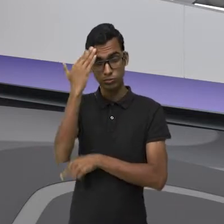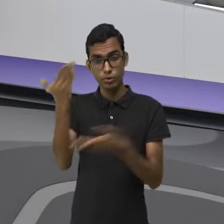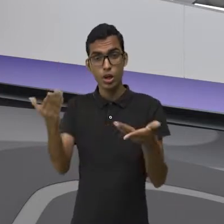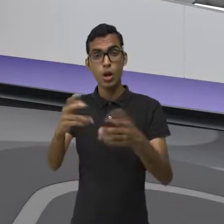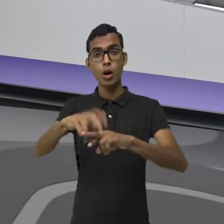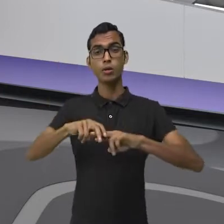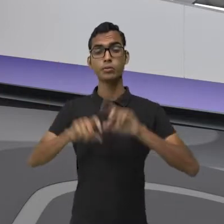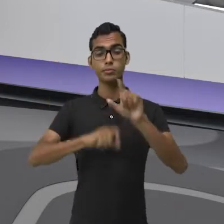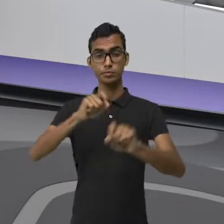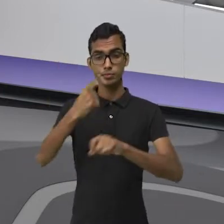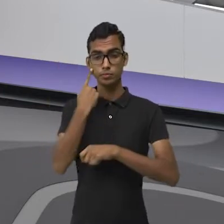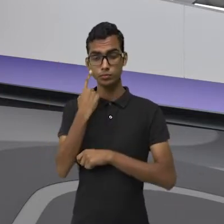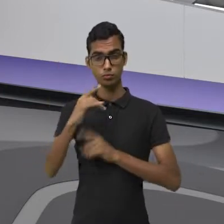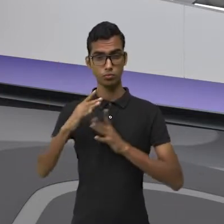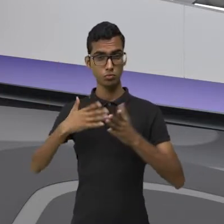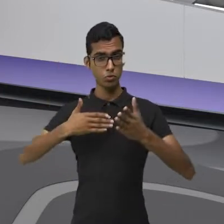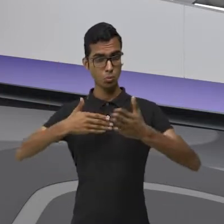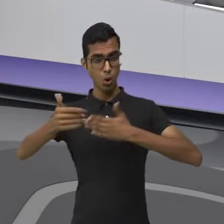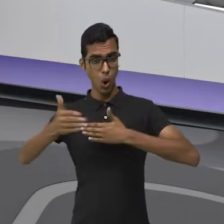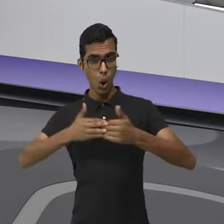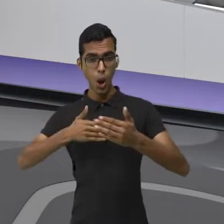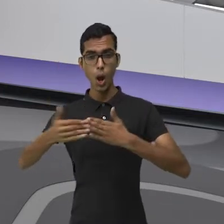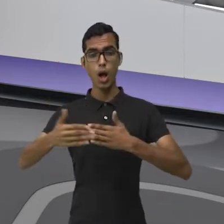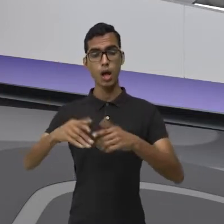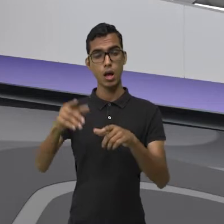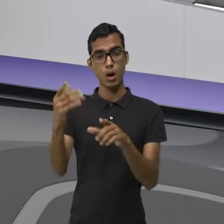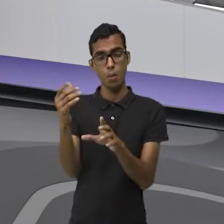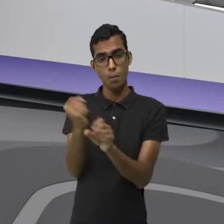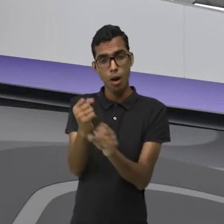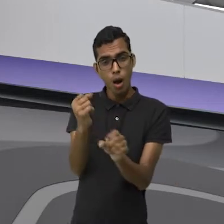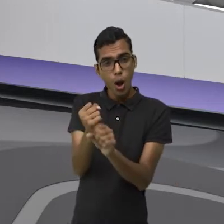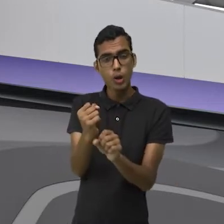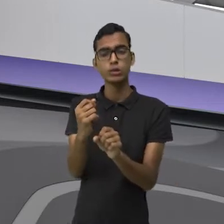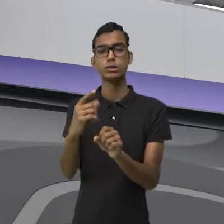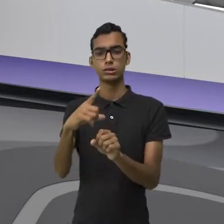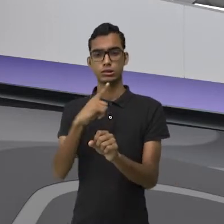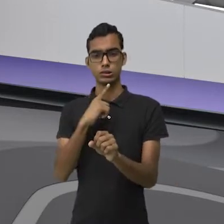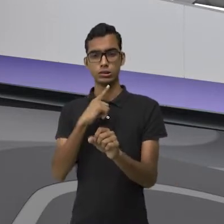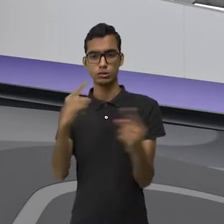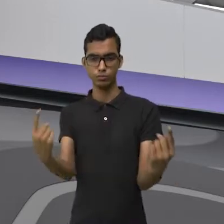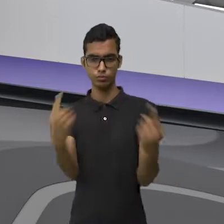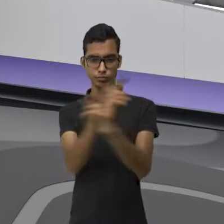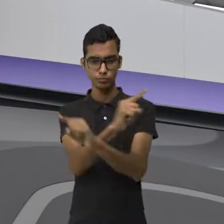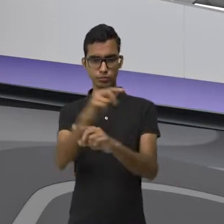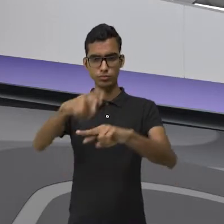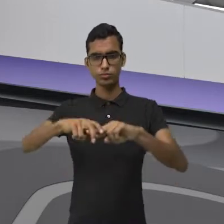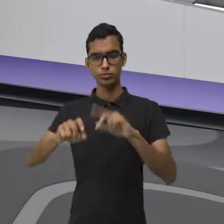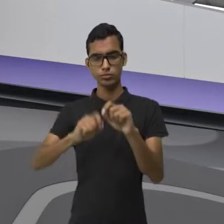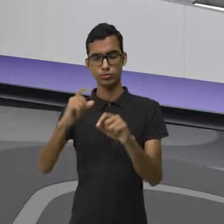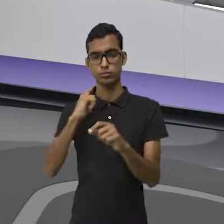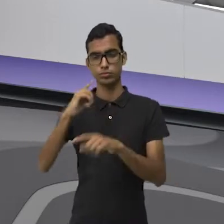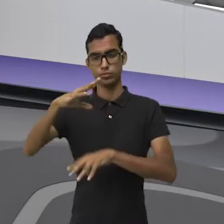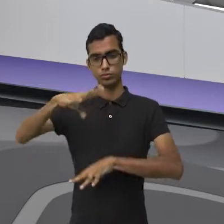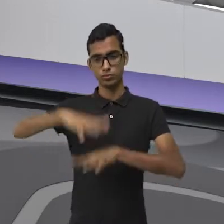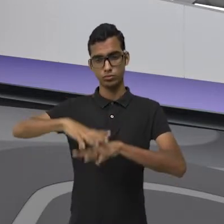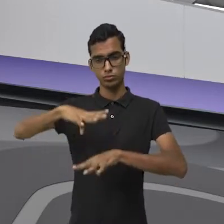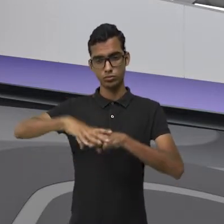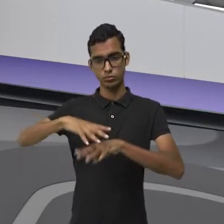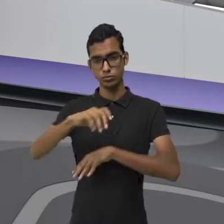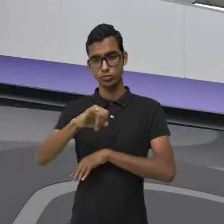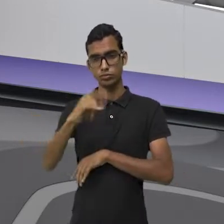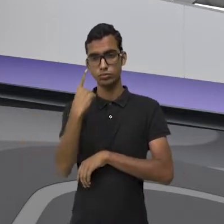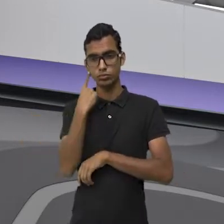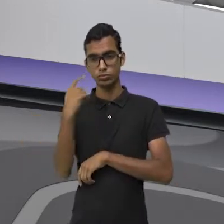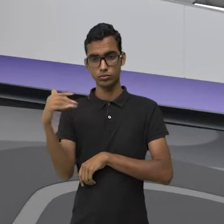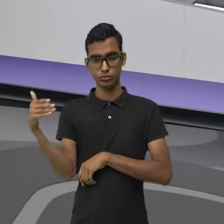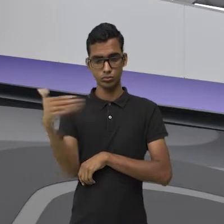povo? Toda e qualquer operação, ela tem a sua operação inversa. Por quê? Porque em matemática, se você